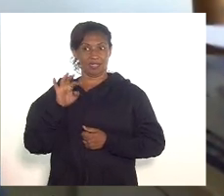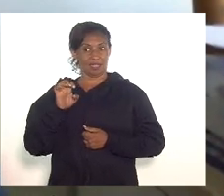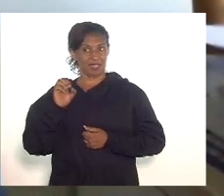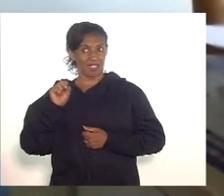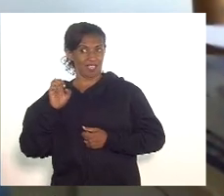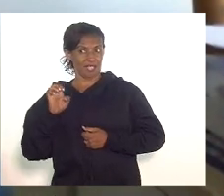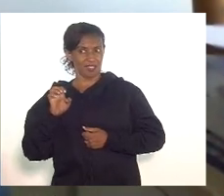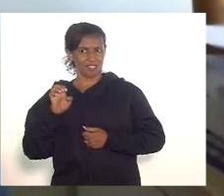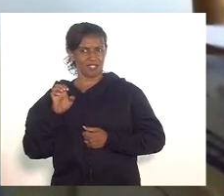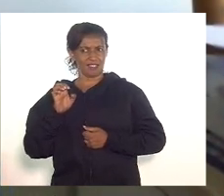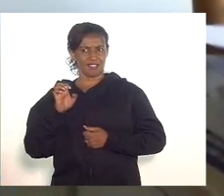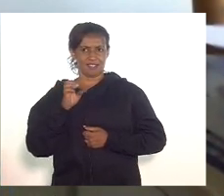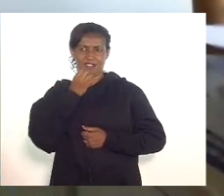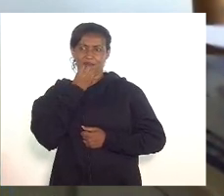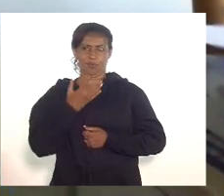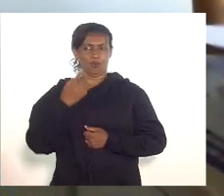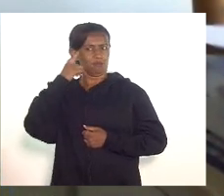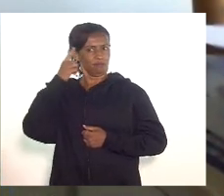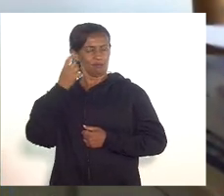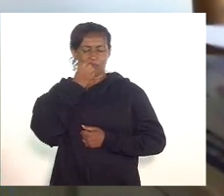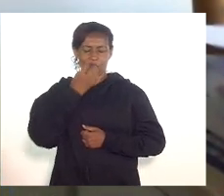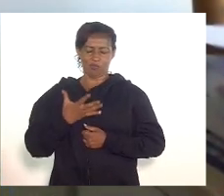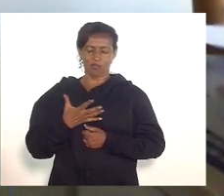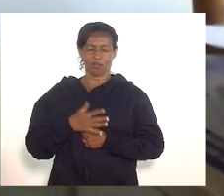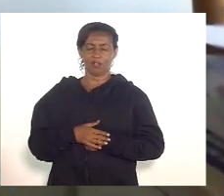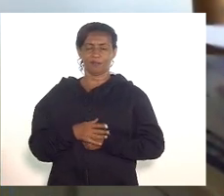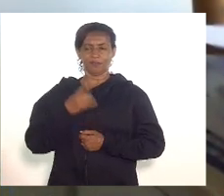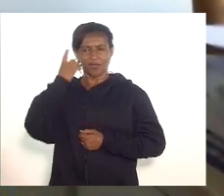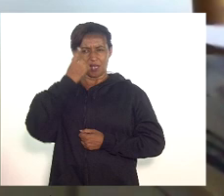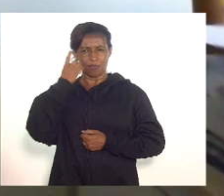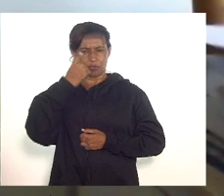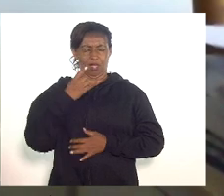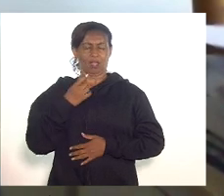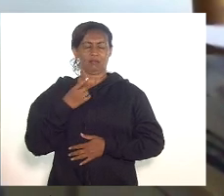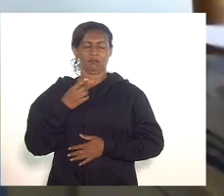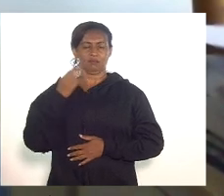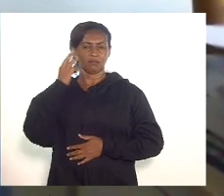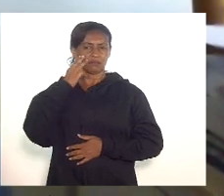é boa não tem disso o deputado Valdeque Carneiro